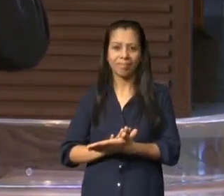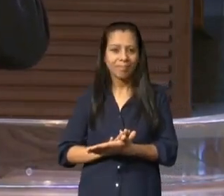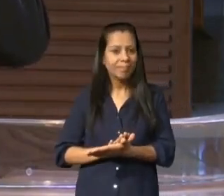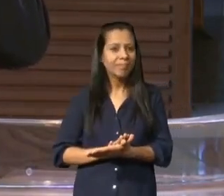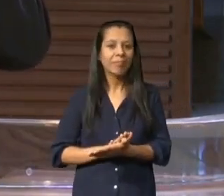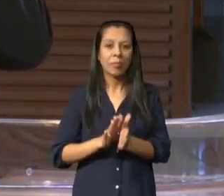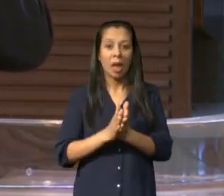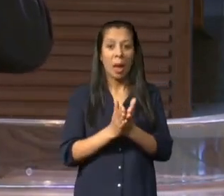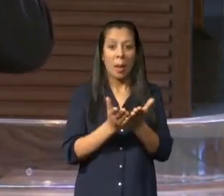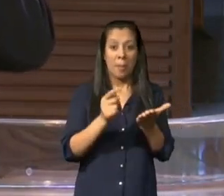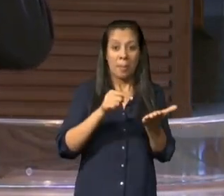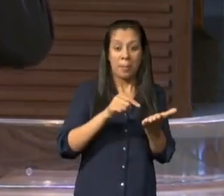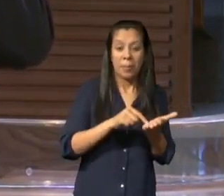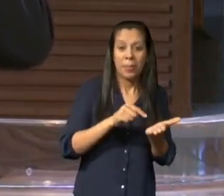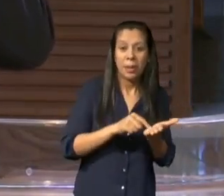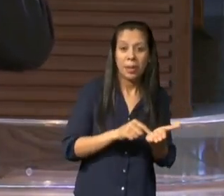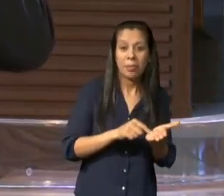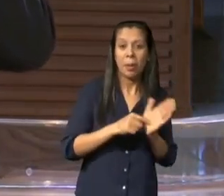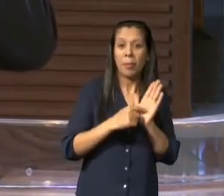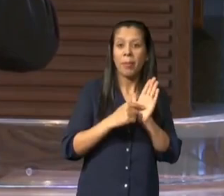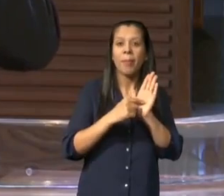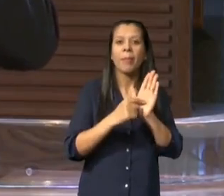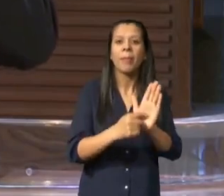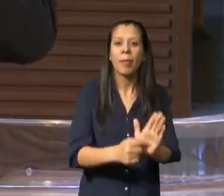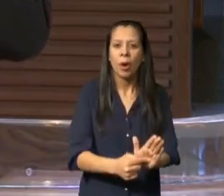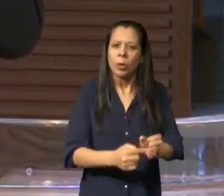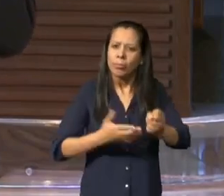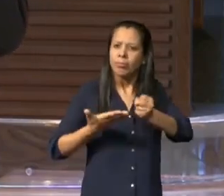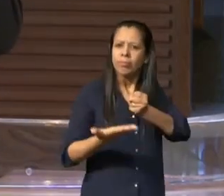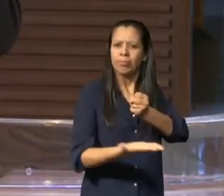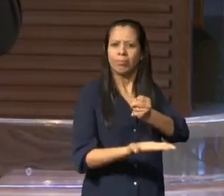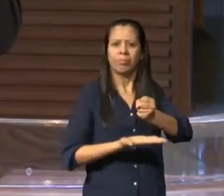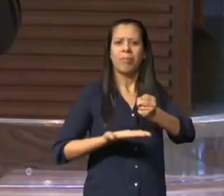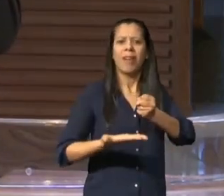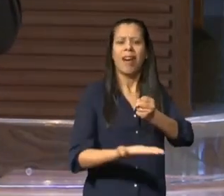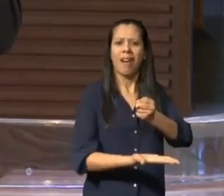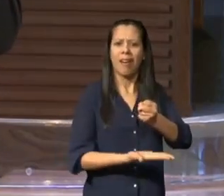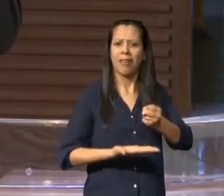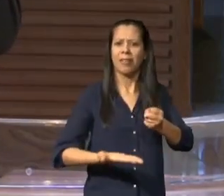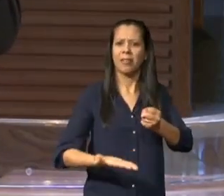para acreditar naquilo que nós não sabemos e não conhecemos